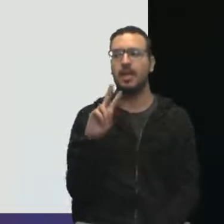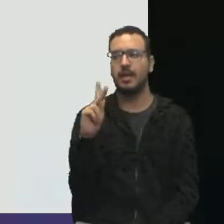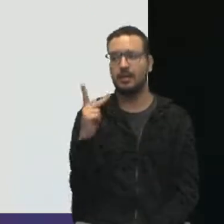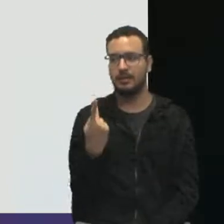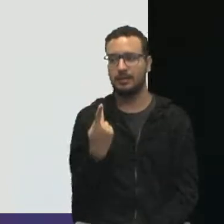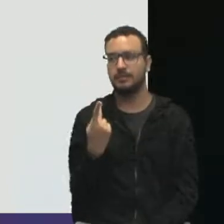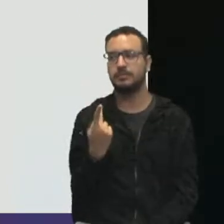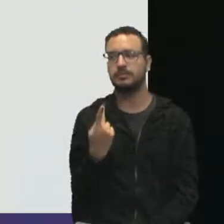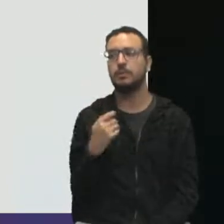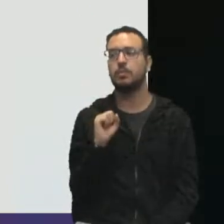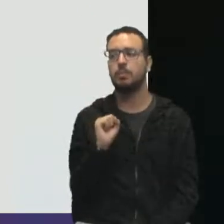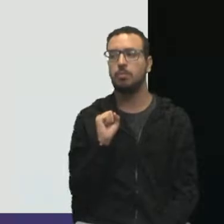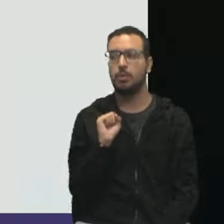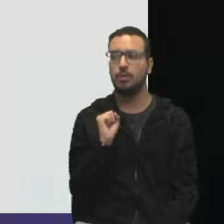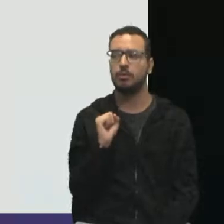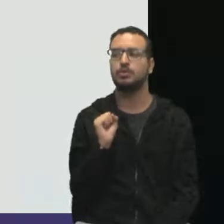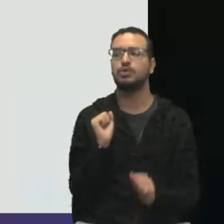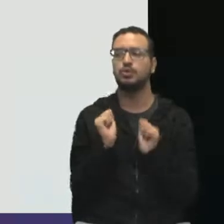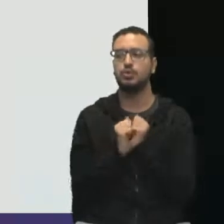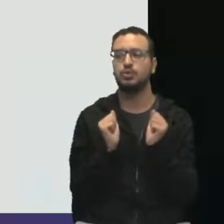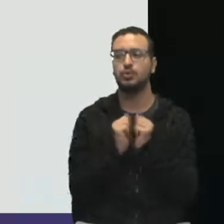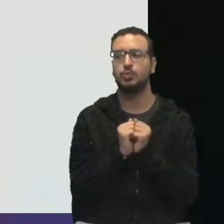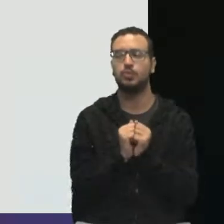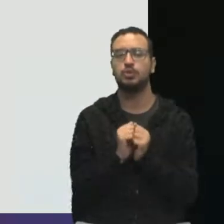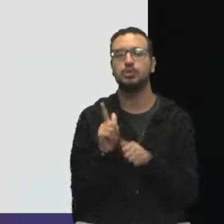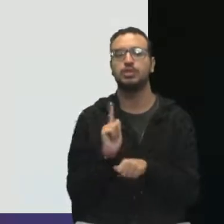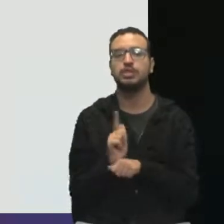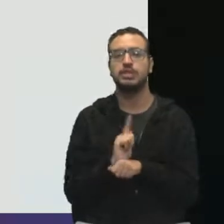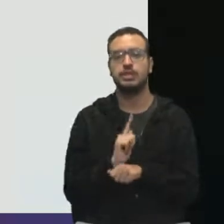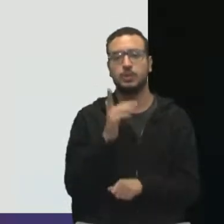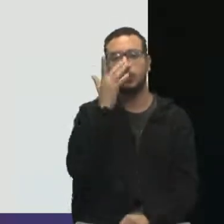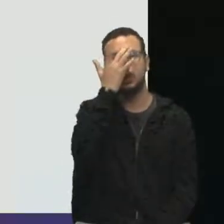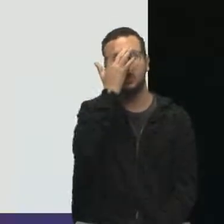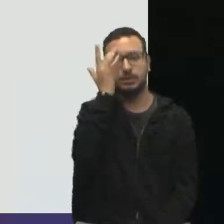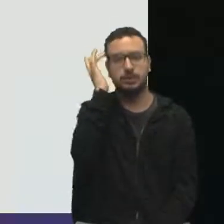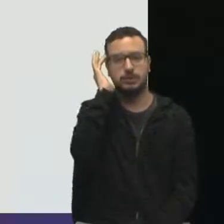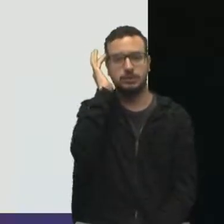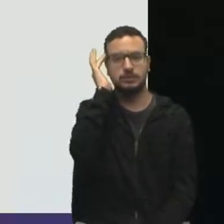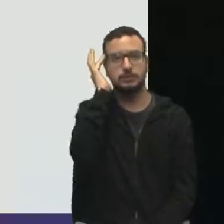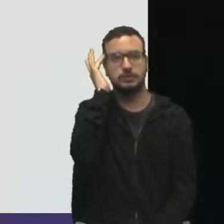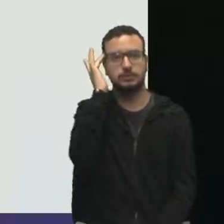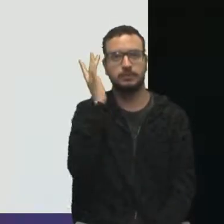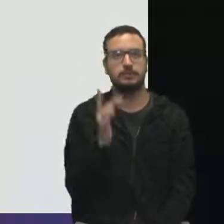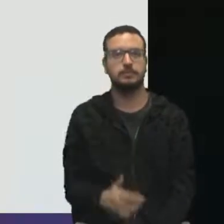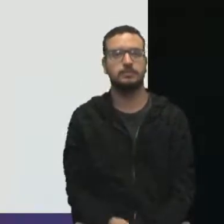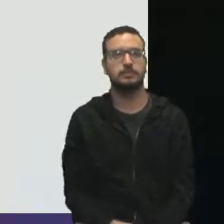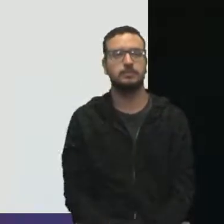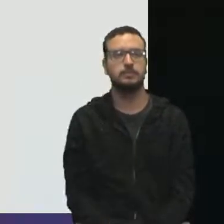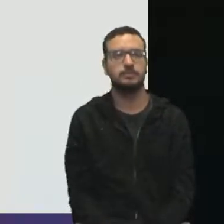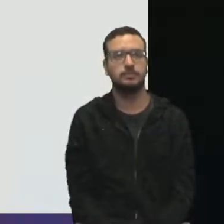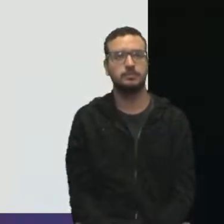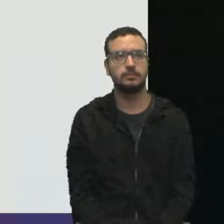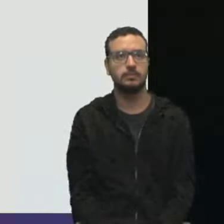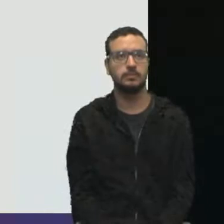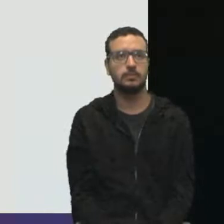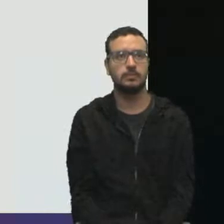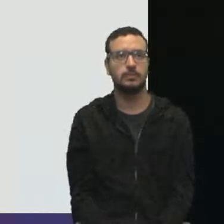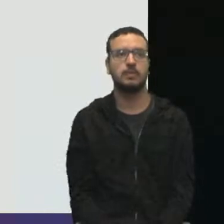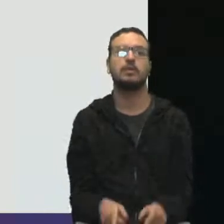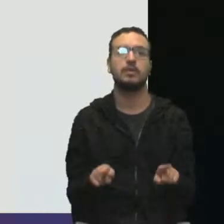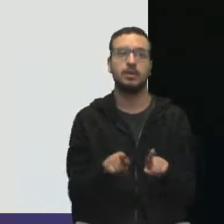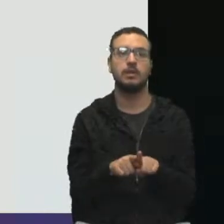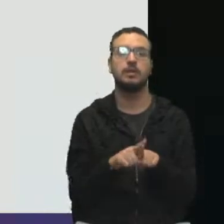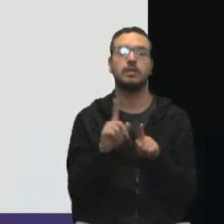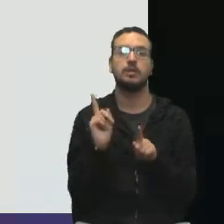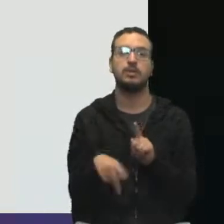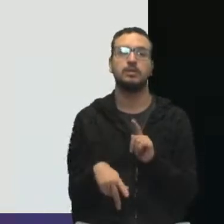Então você pode trazer ele para cá e dizer que são três problemas de recursos humanos. Que também é uma questão